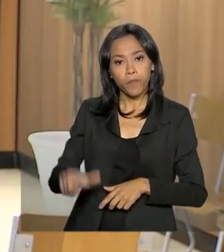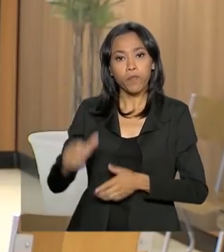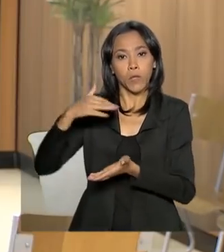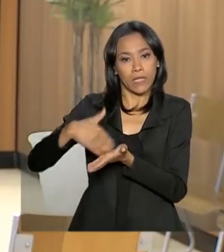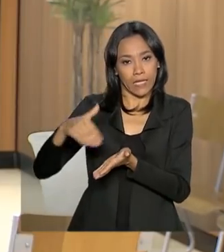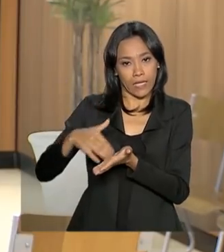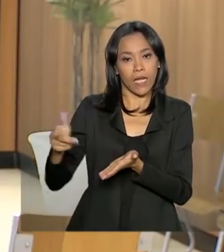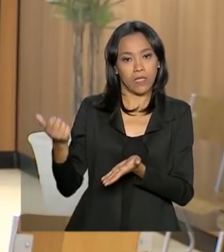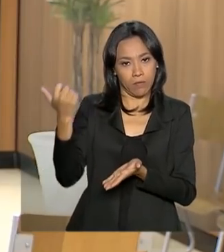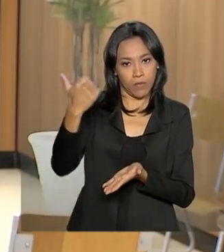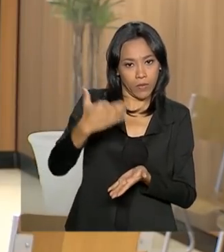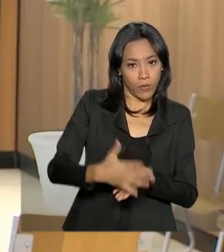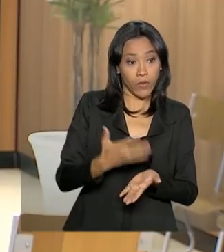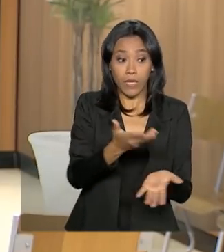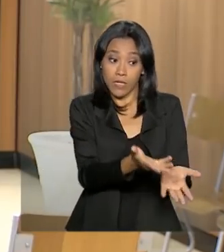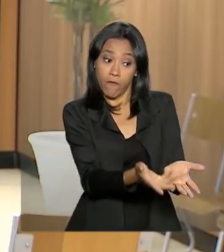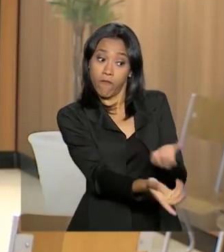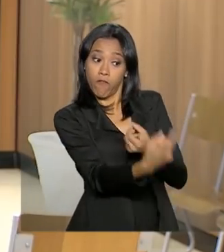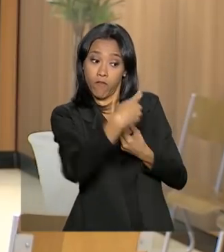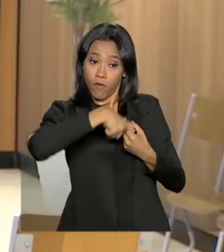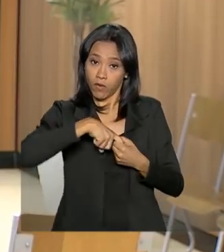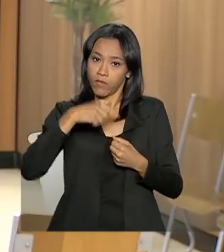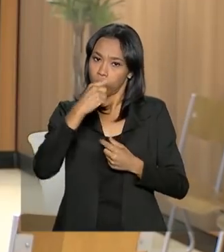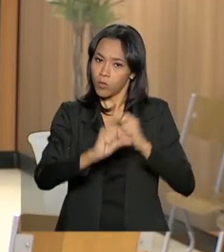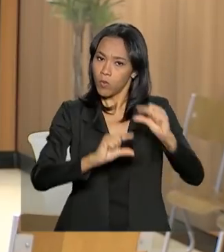Pública, essa retirada será gradual.